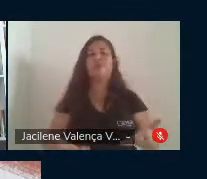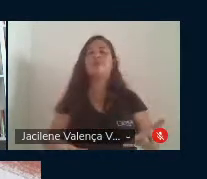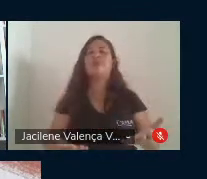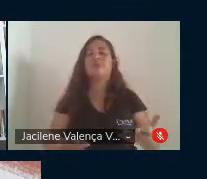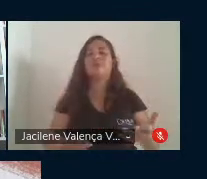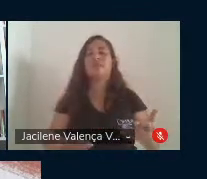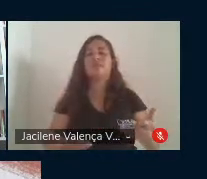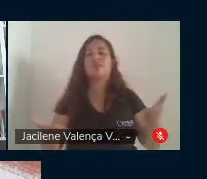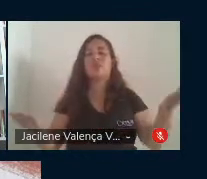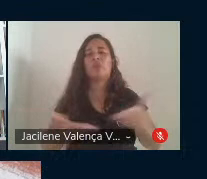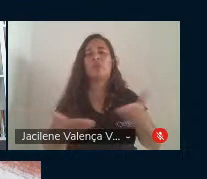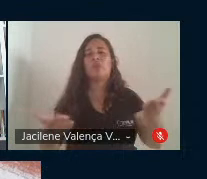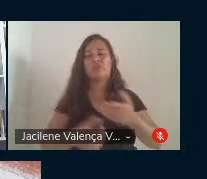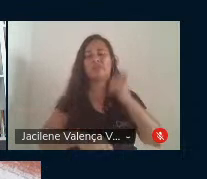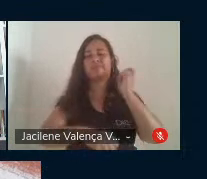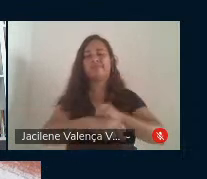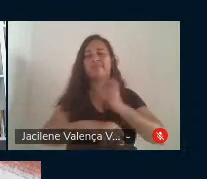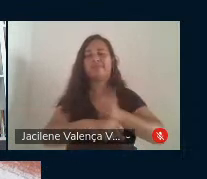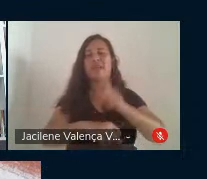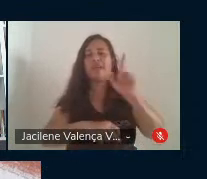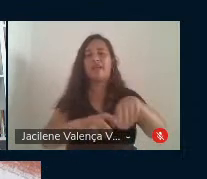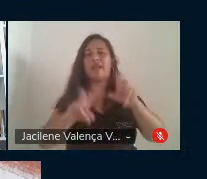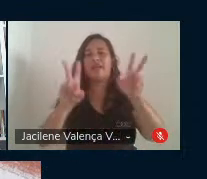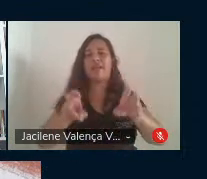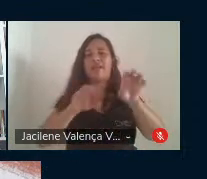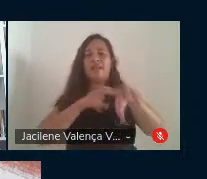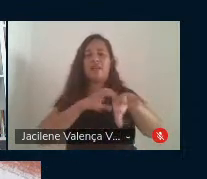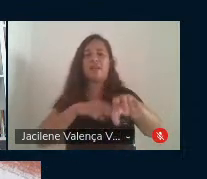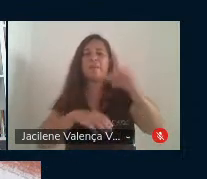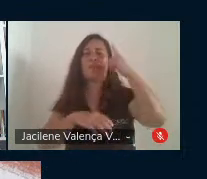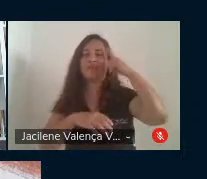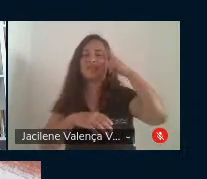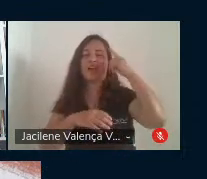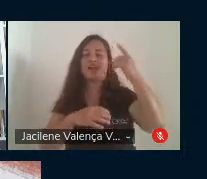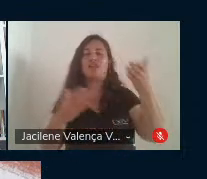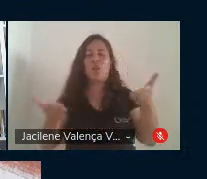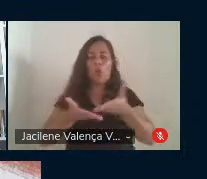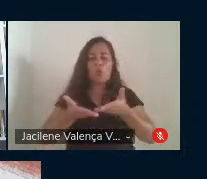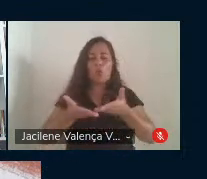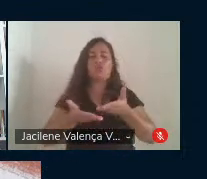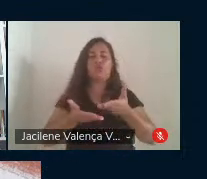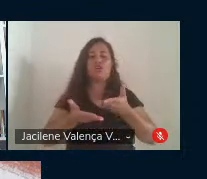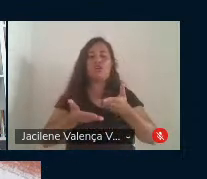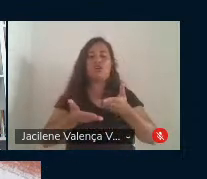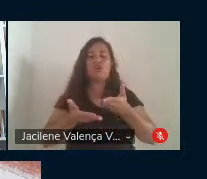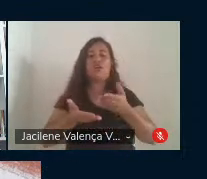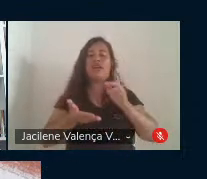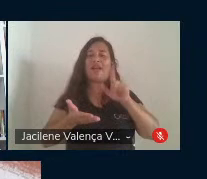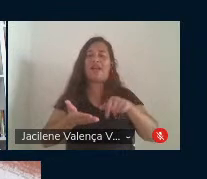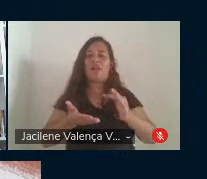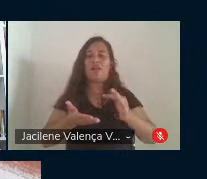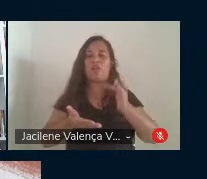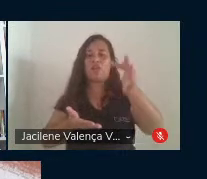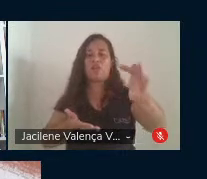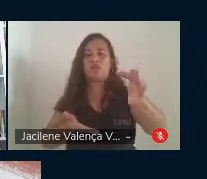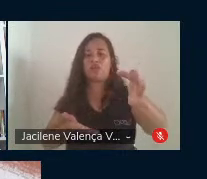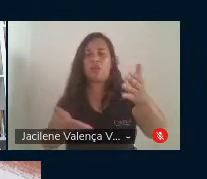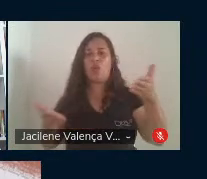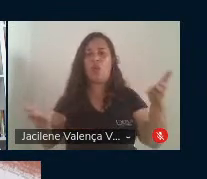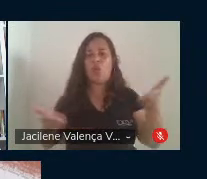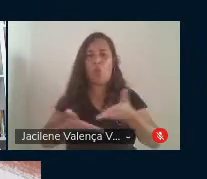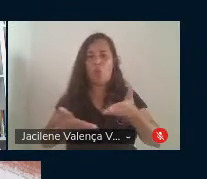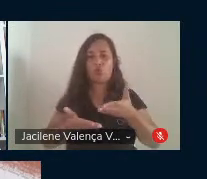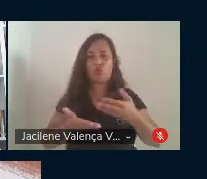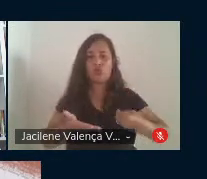tão duros à educação, pensar que o hoje é semente do amanhã e que o hoje não é, o hoje está sendo.